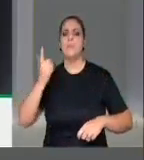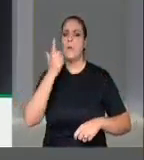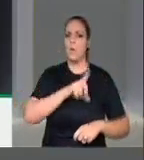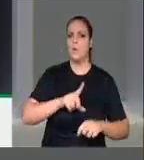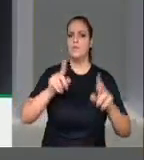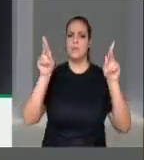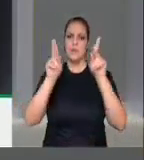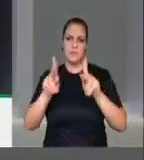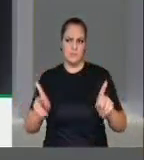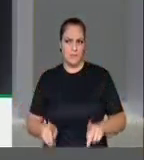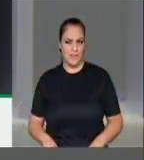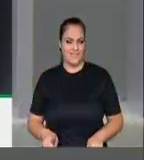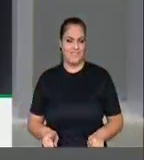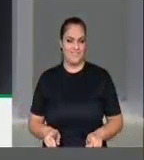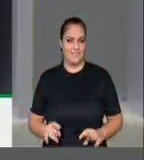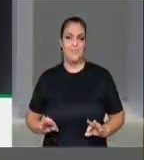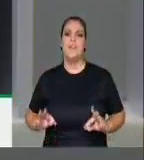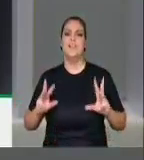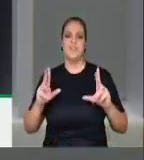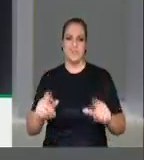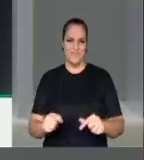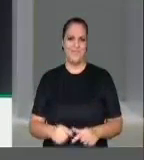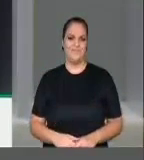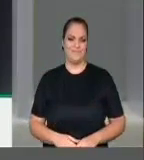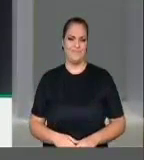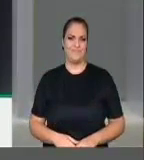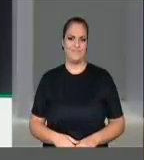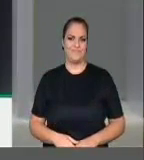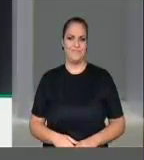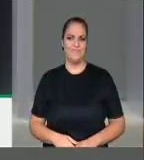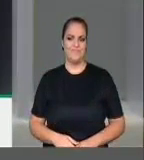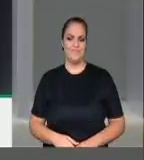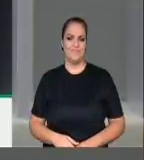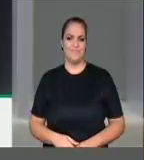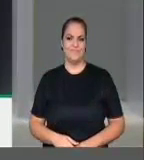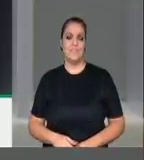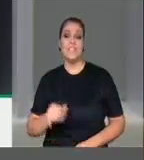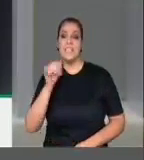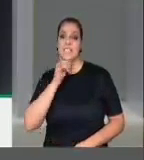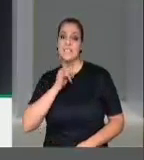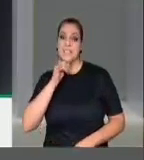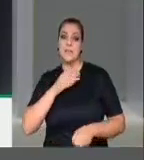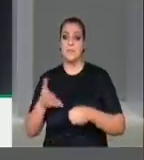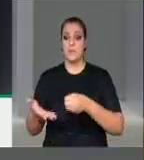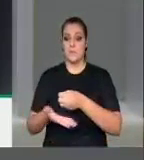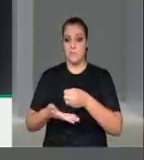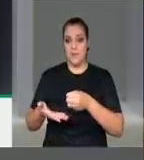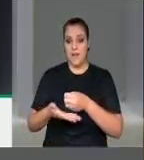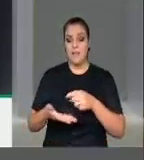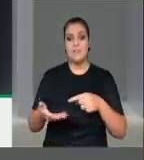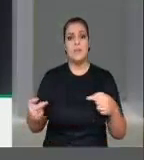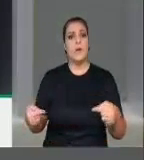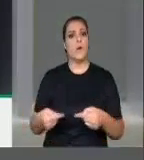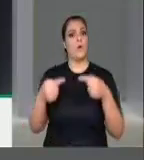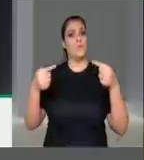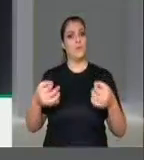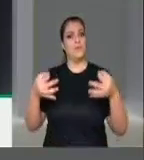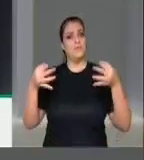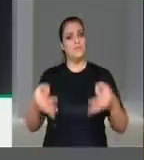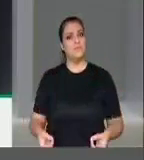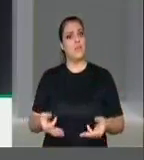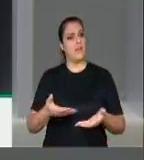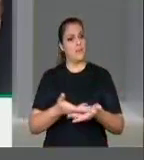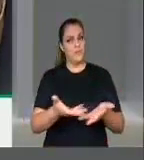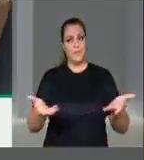paz para a humanidade. Esses princípios, muitos dos quais estão sendo abordados por vossas